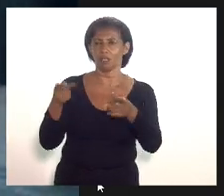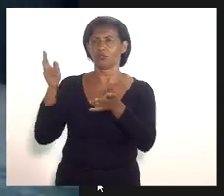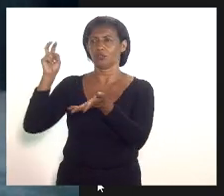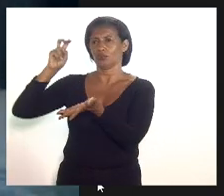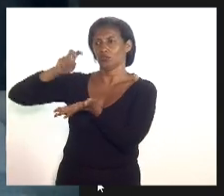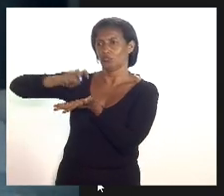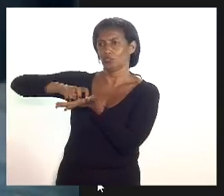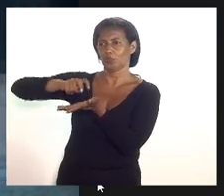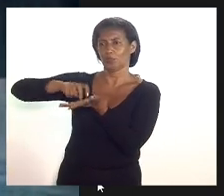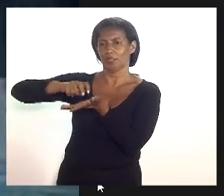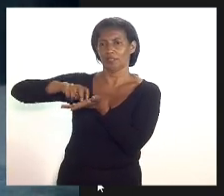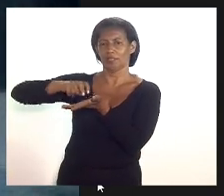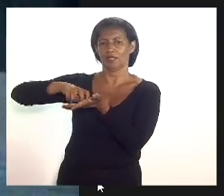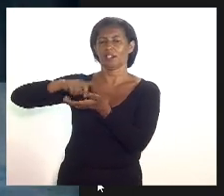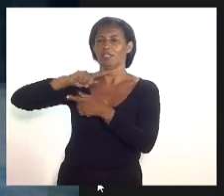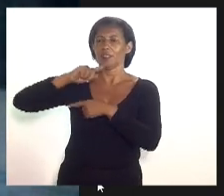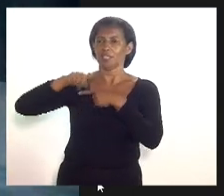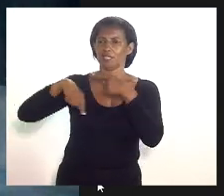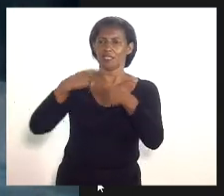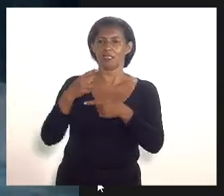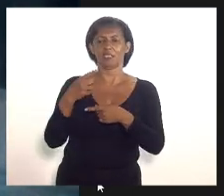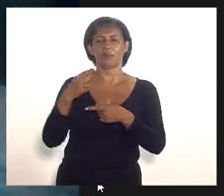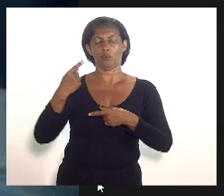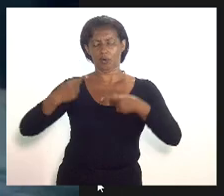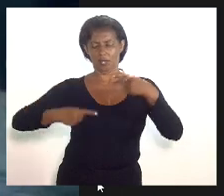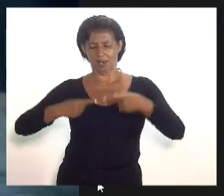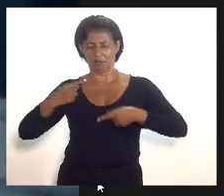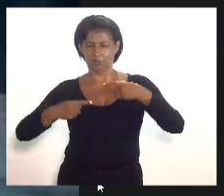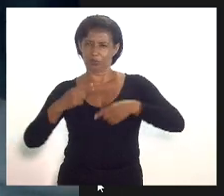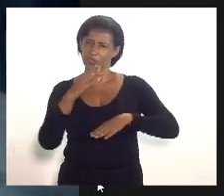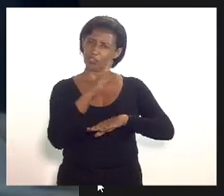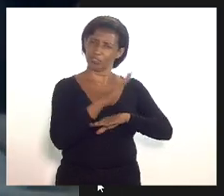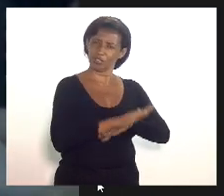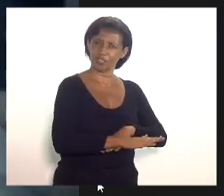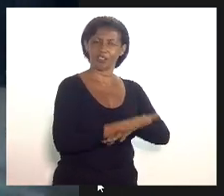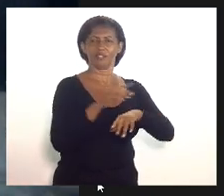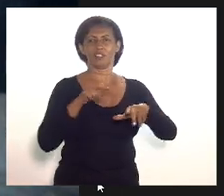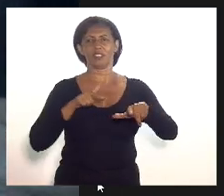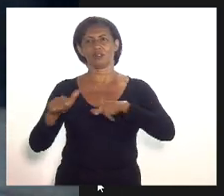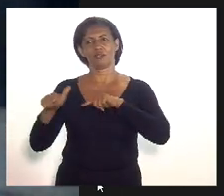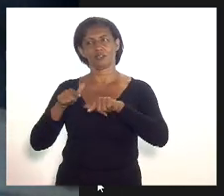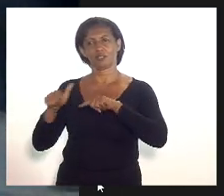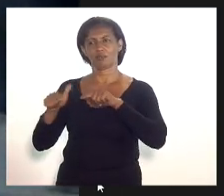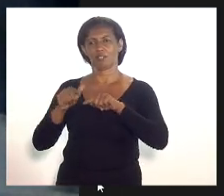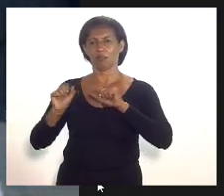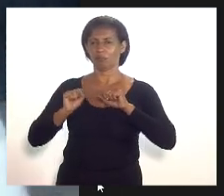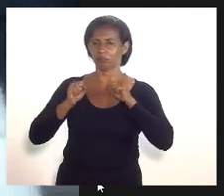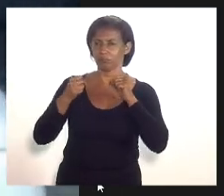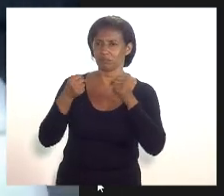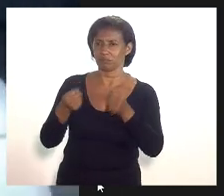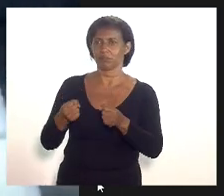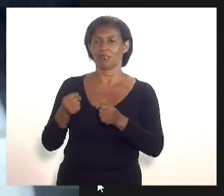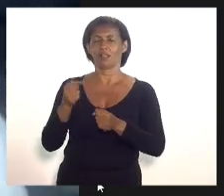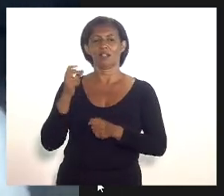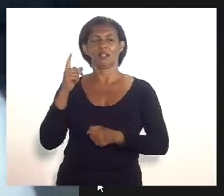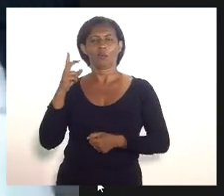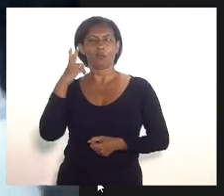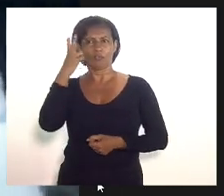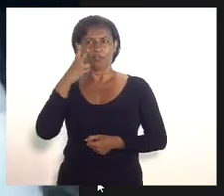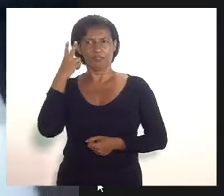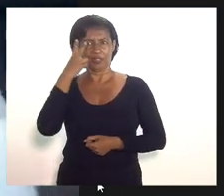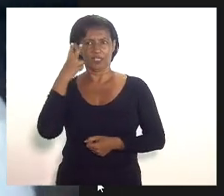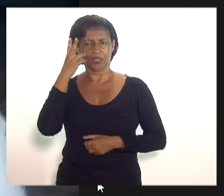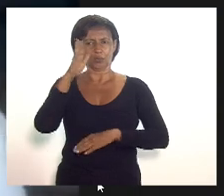e depois se dedicando à política fazendo reunião e ao seu trabalho intenso na Câmara Municipal do Rio de Janeiro